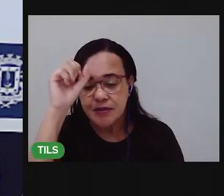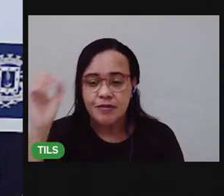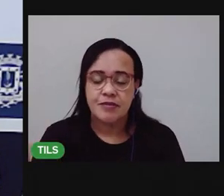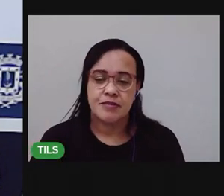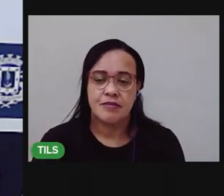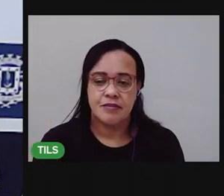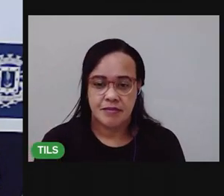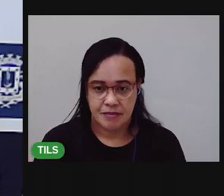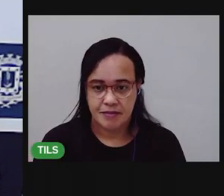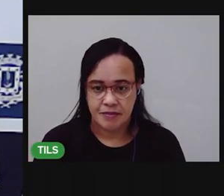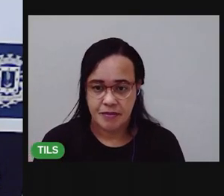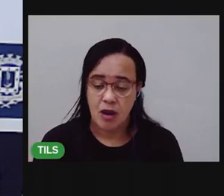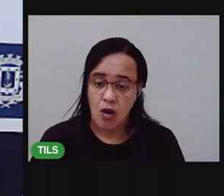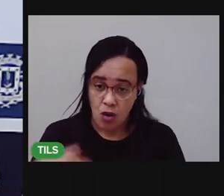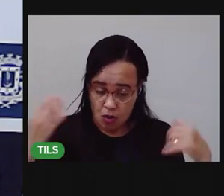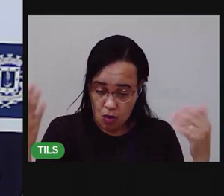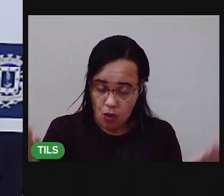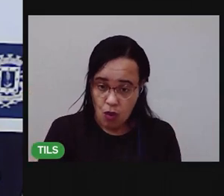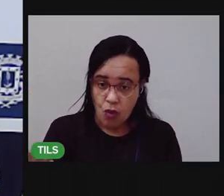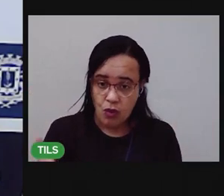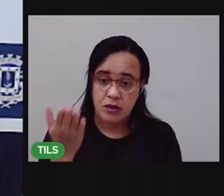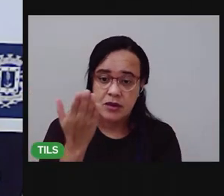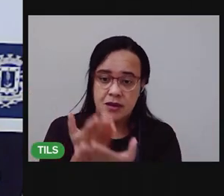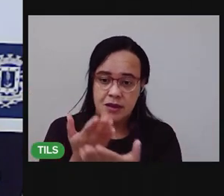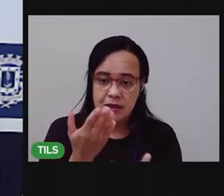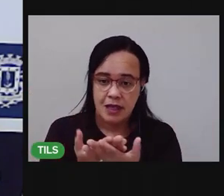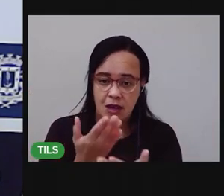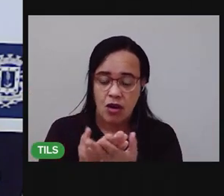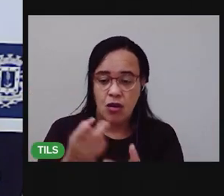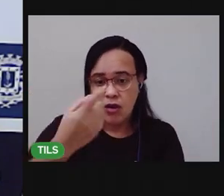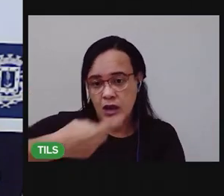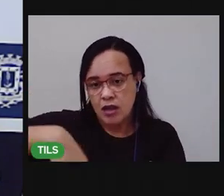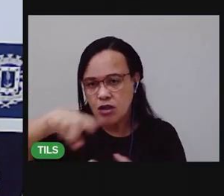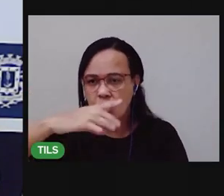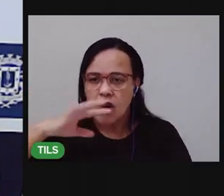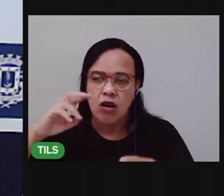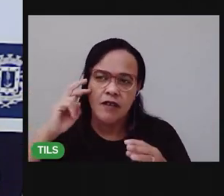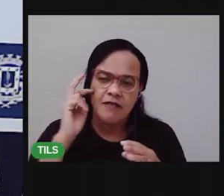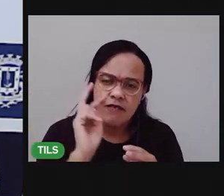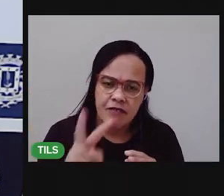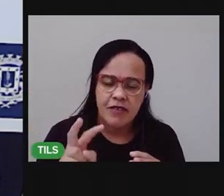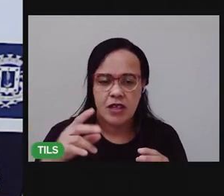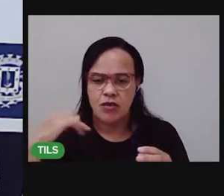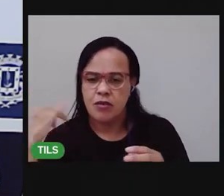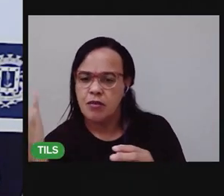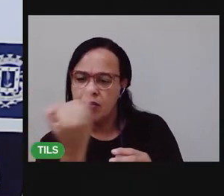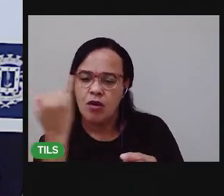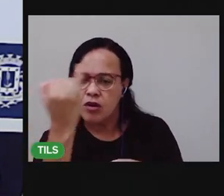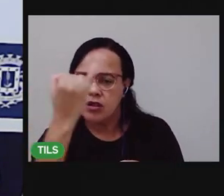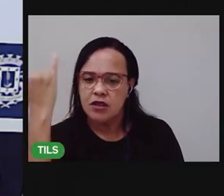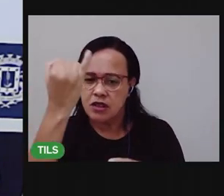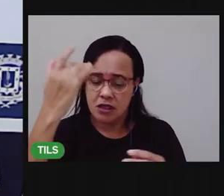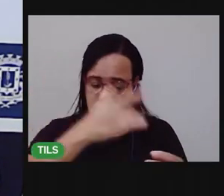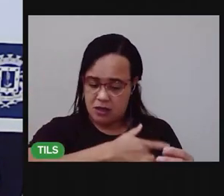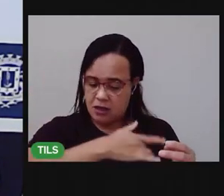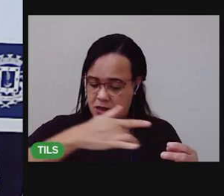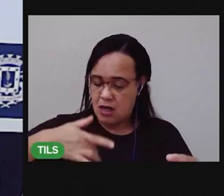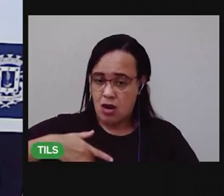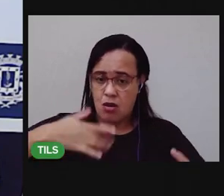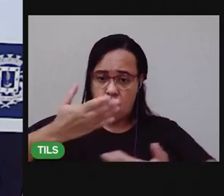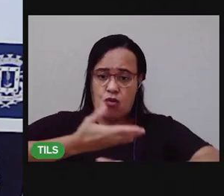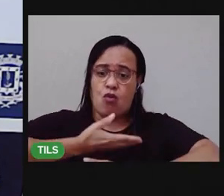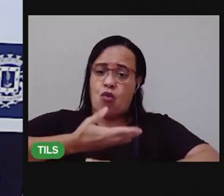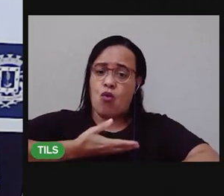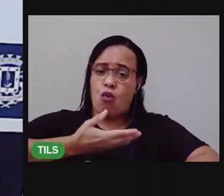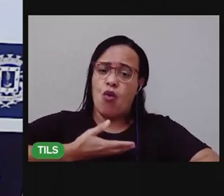Então, na aula de hoje, a gente viu os cuidados essenciais pra manter a saúde no nosso corpo. E vimos